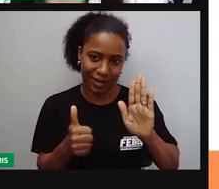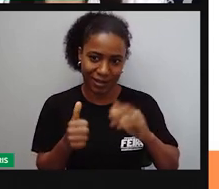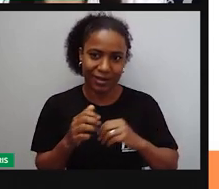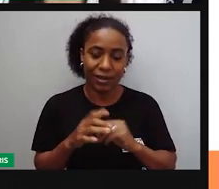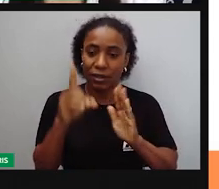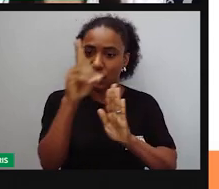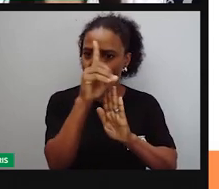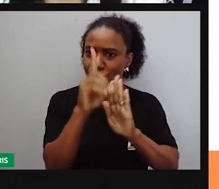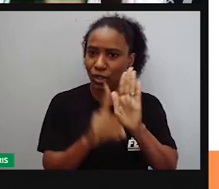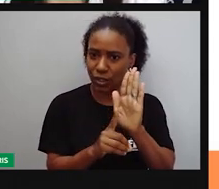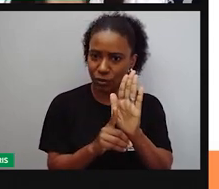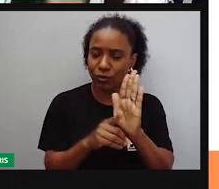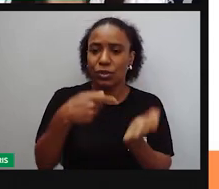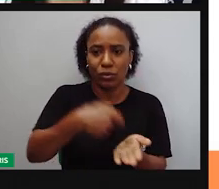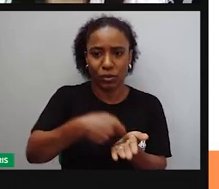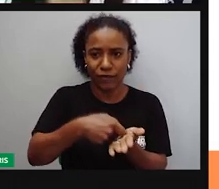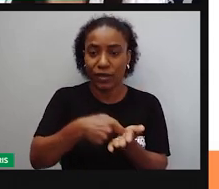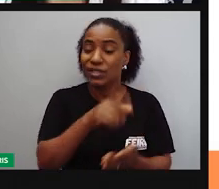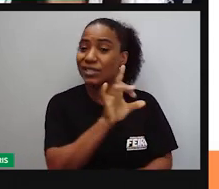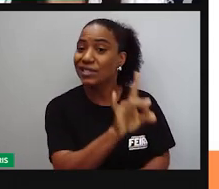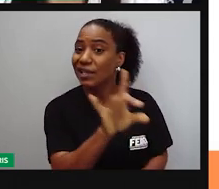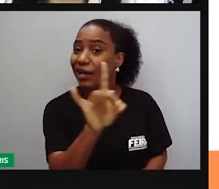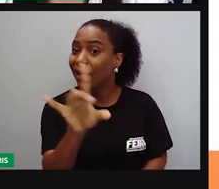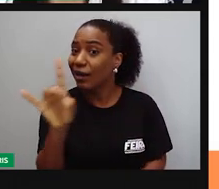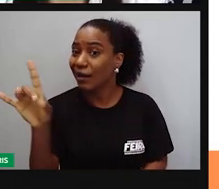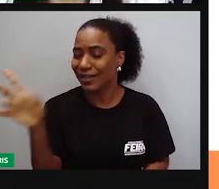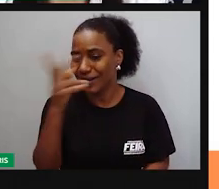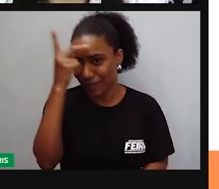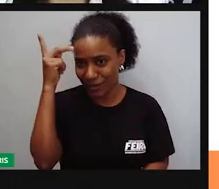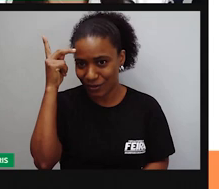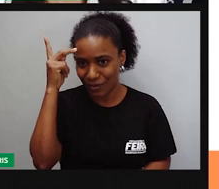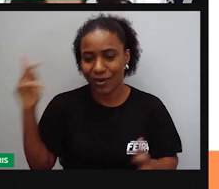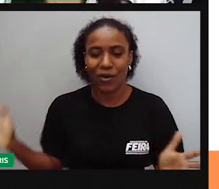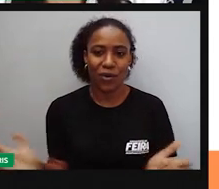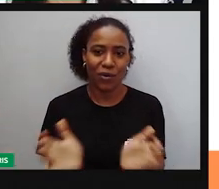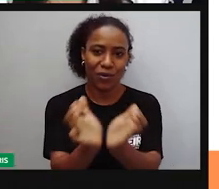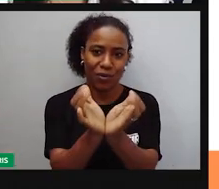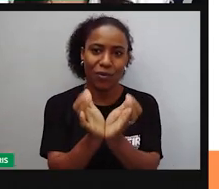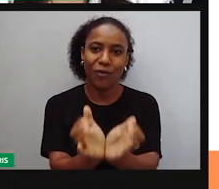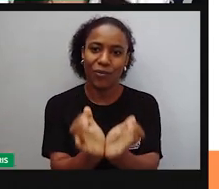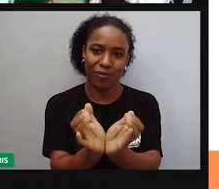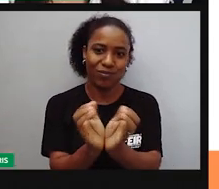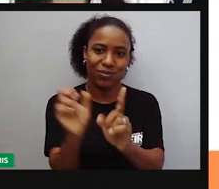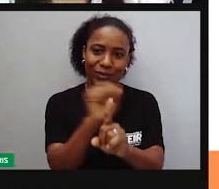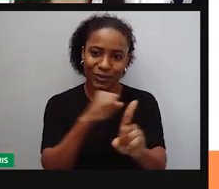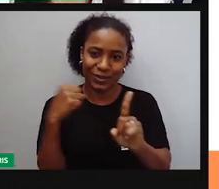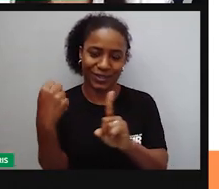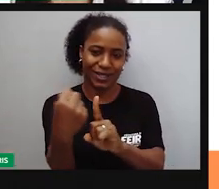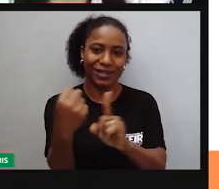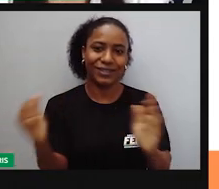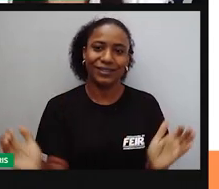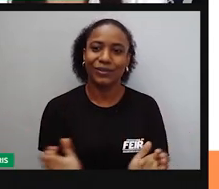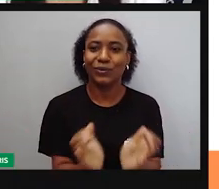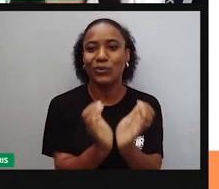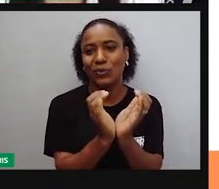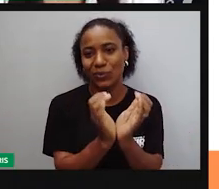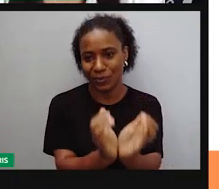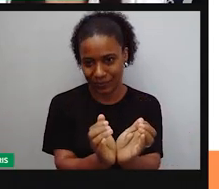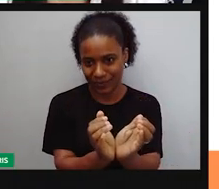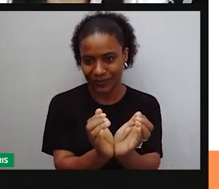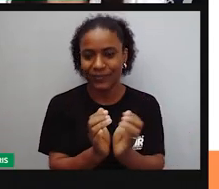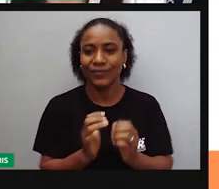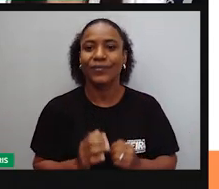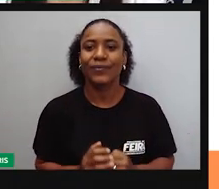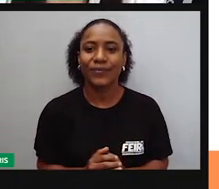direitos e os deveres das pessoas que compunham, né? Aquele lugar que faziam parte daquela sociedade,